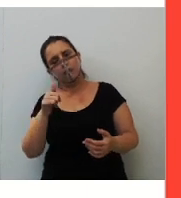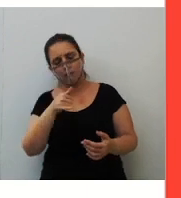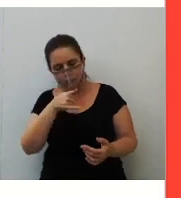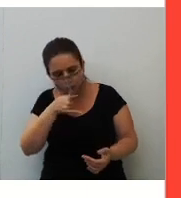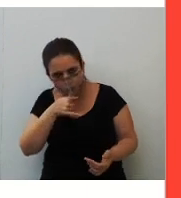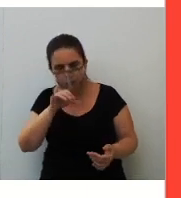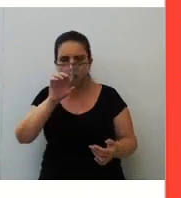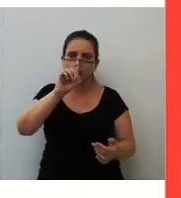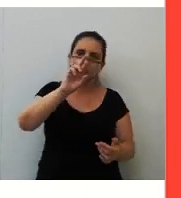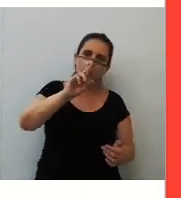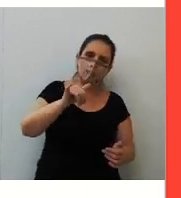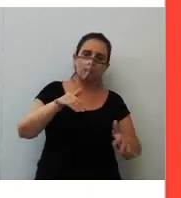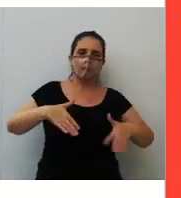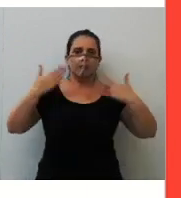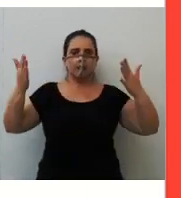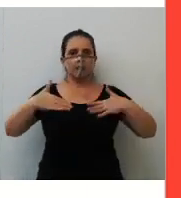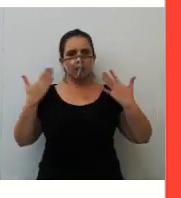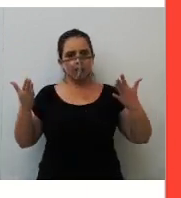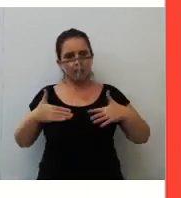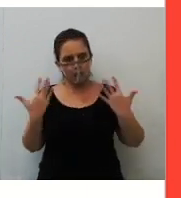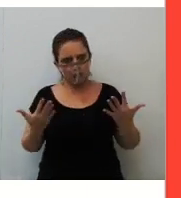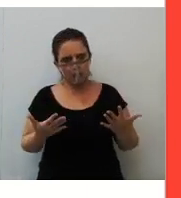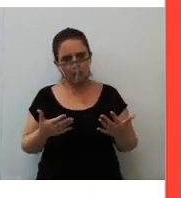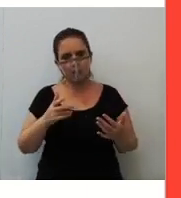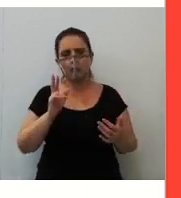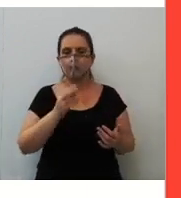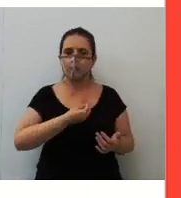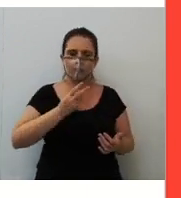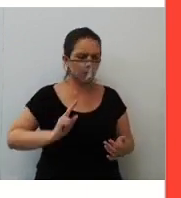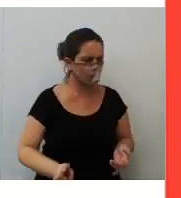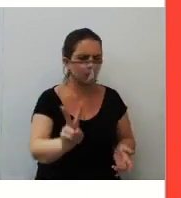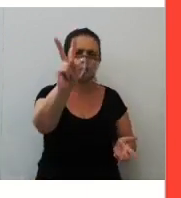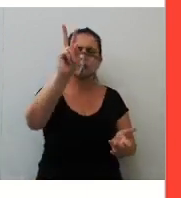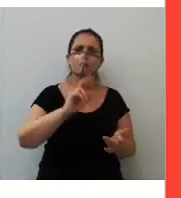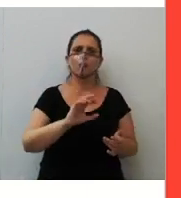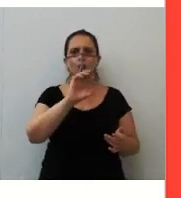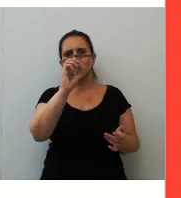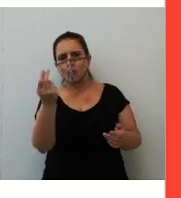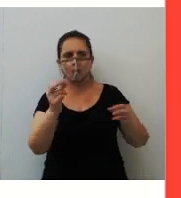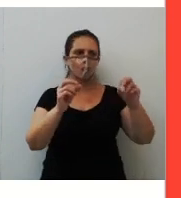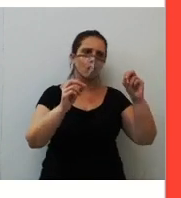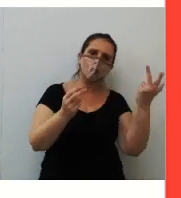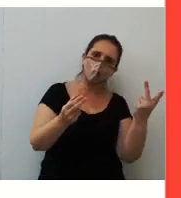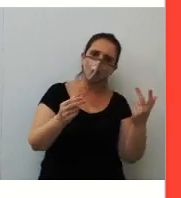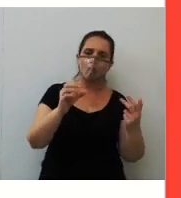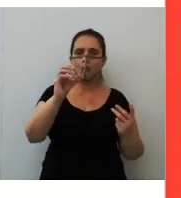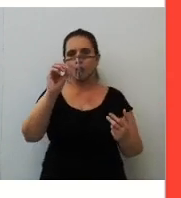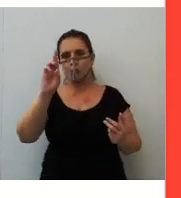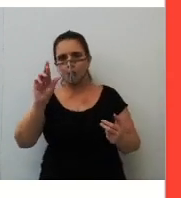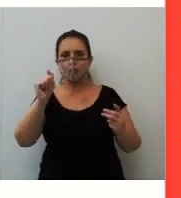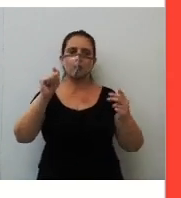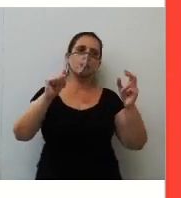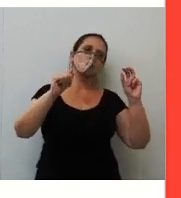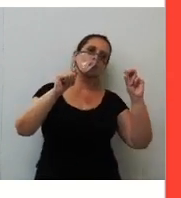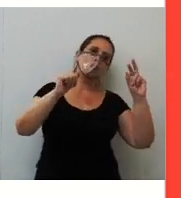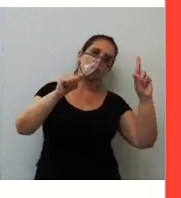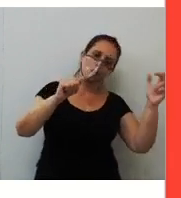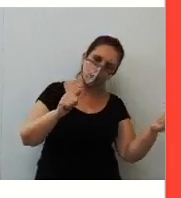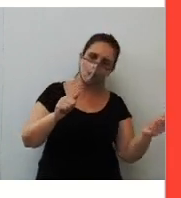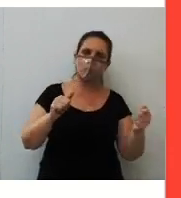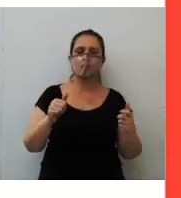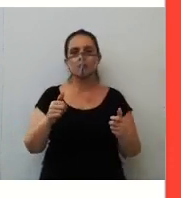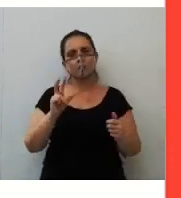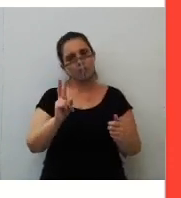ora alegre. A vida segue o seu ritmo. Ó, uma coisa ou outra. Perceba? E as conjunções